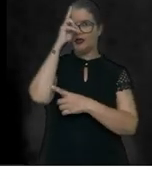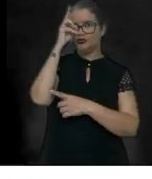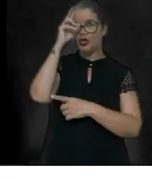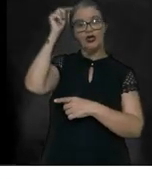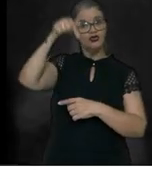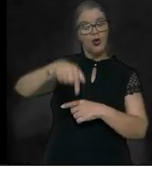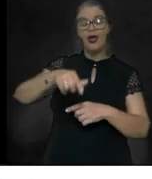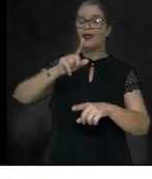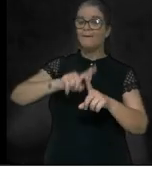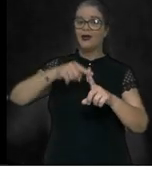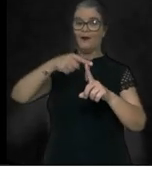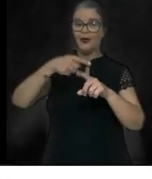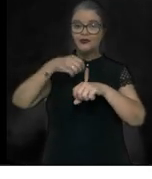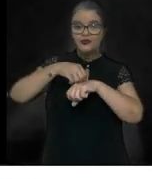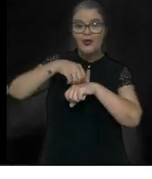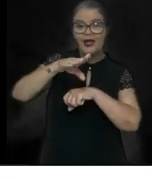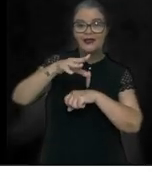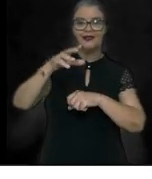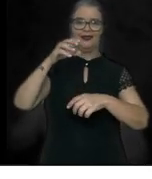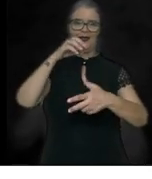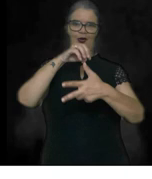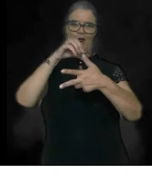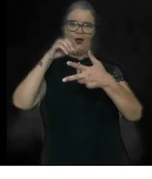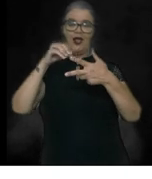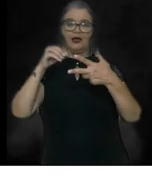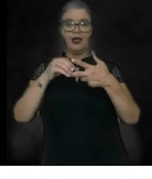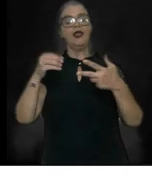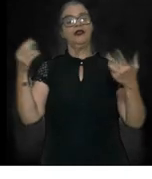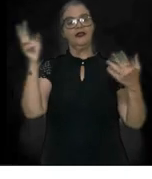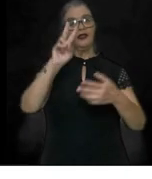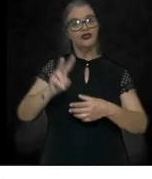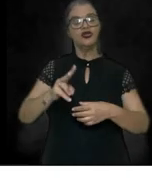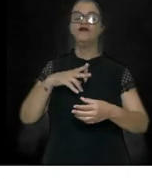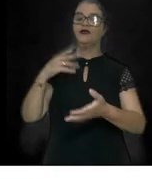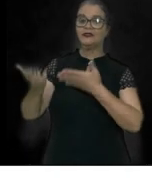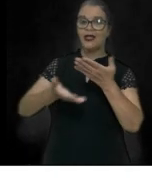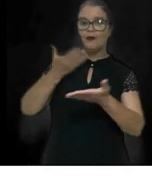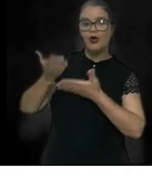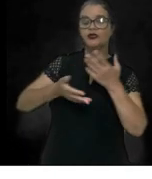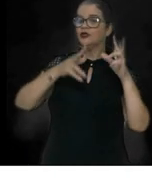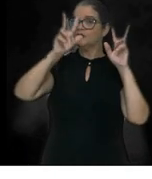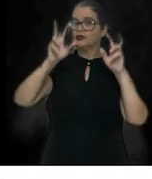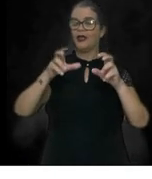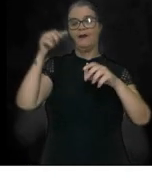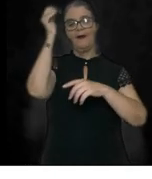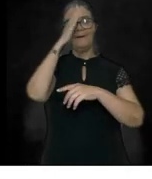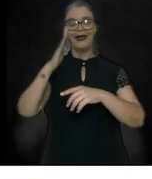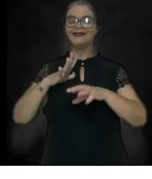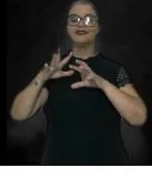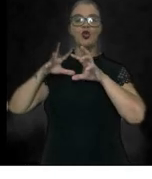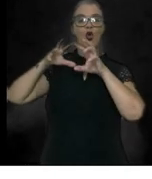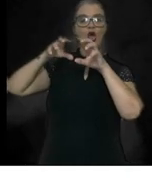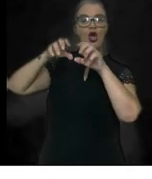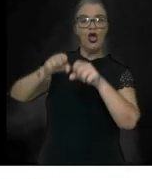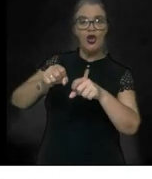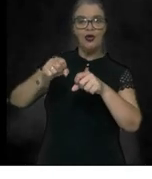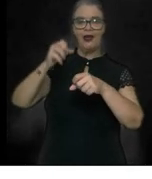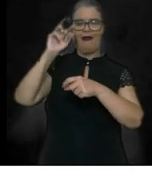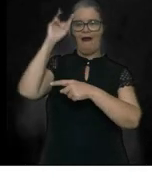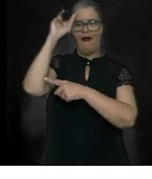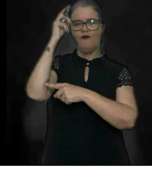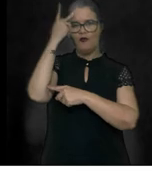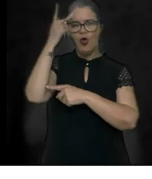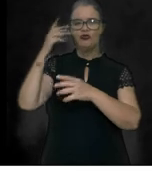aqui para mais uma dica do Enem. Desta vez, abordando o tema Brasil Colônia, revoltas